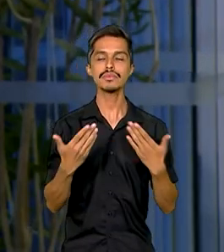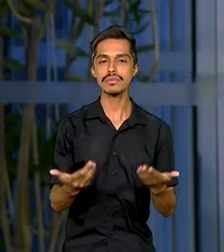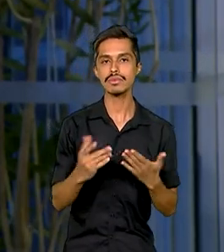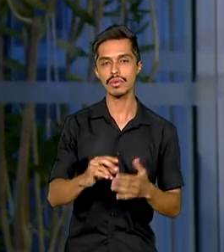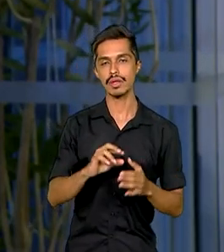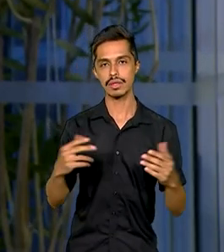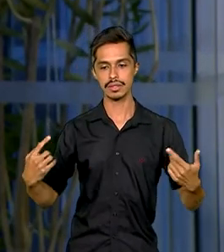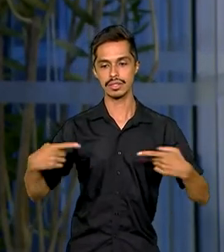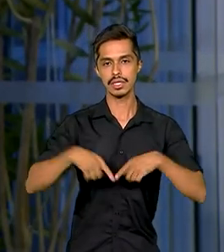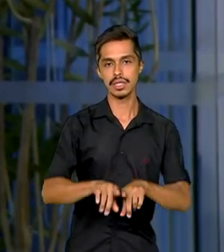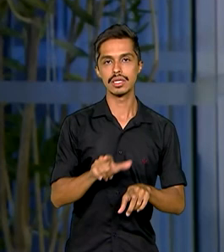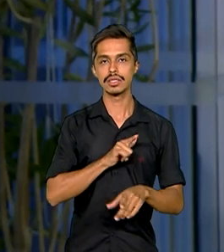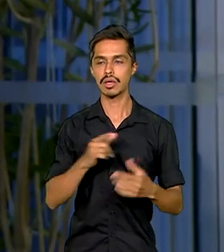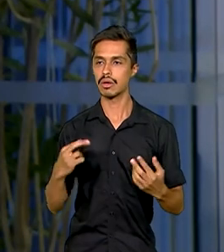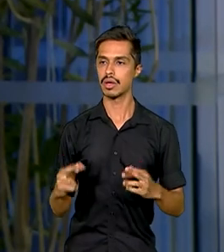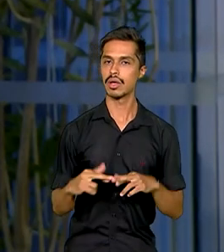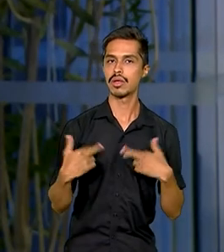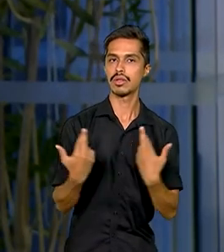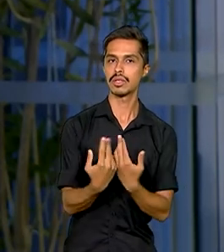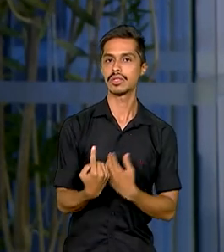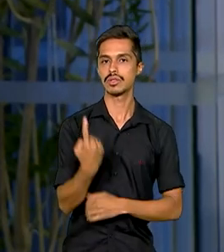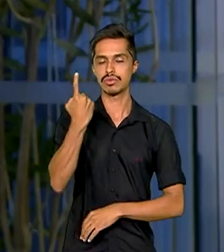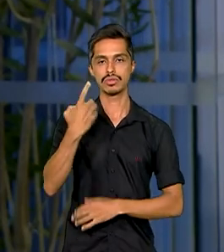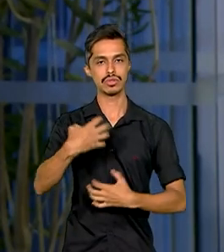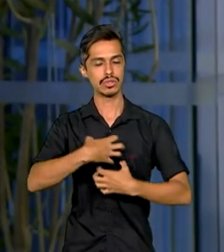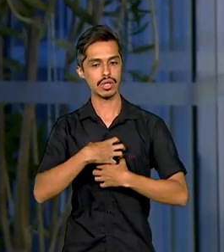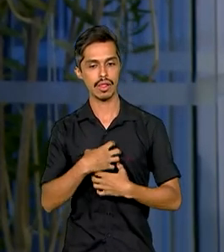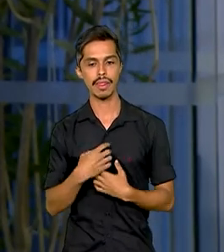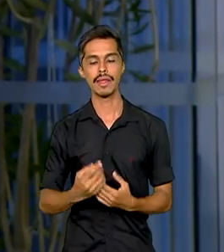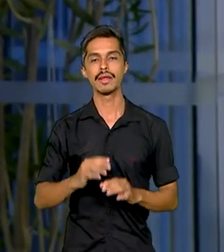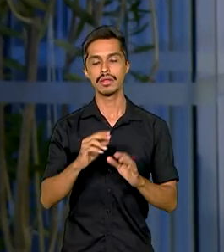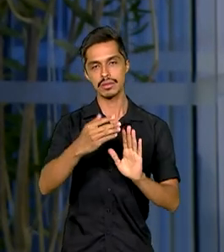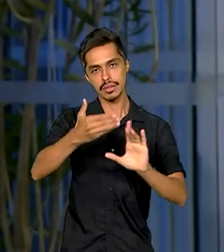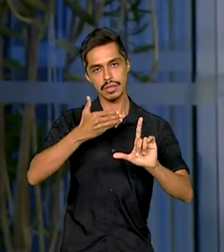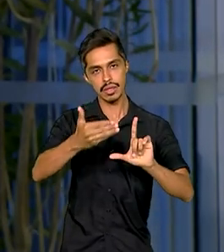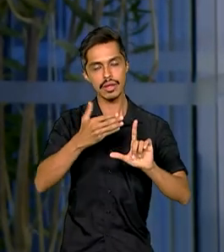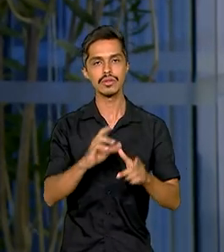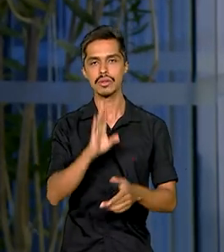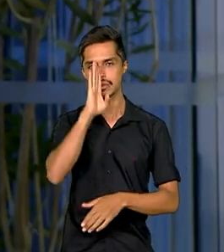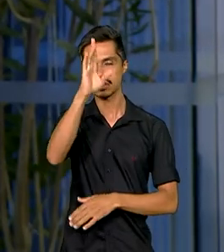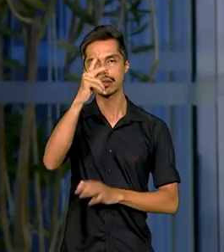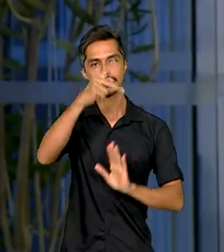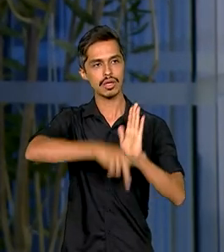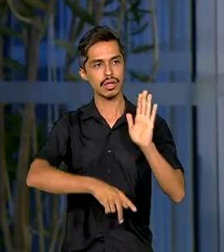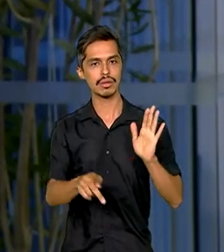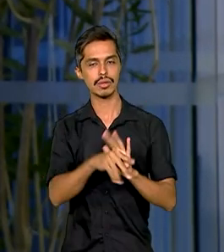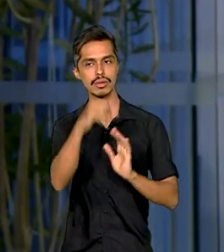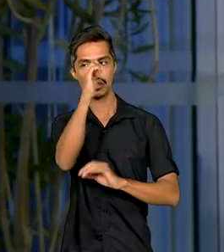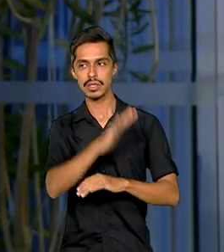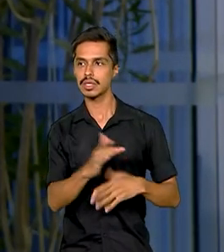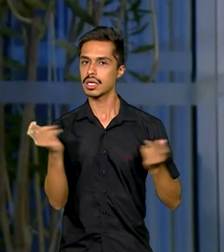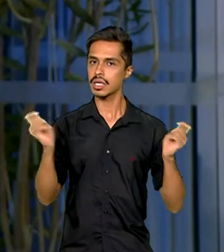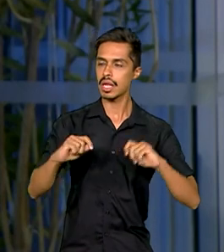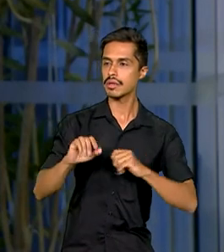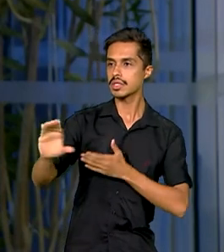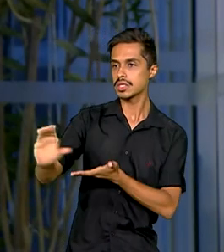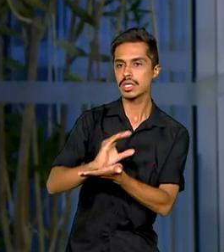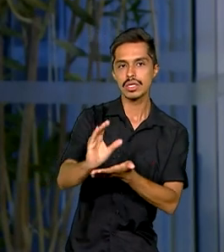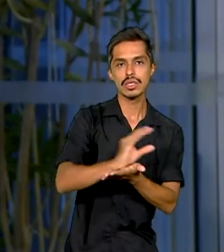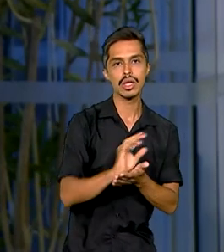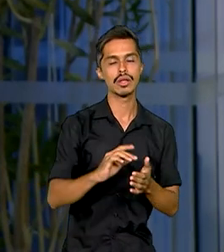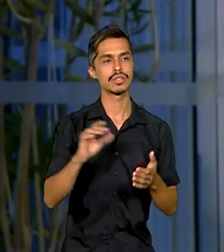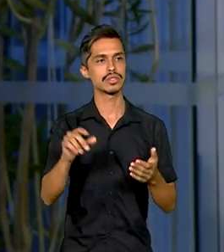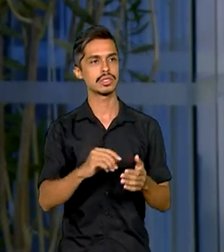deve resultar na reunião em uma única plataforma dos principais projetos brasileiros capazes de atrair investimentos